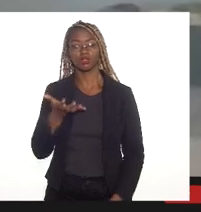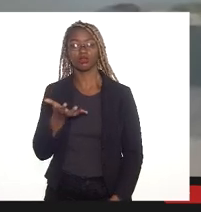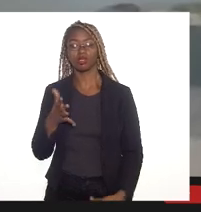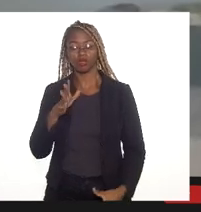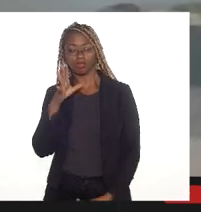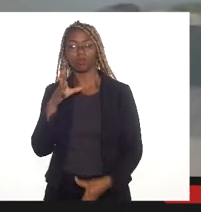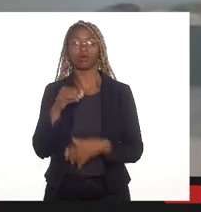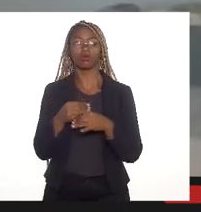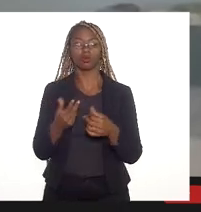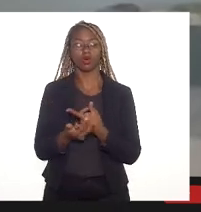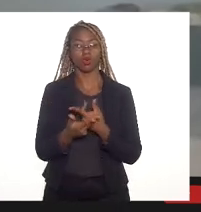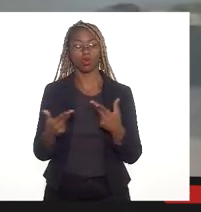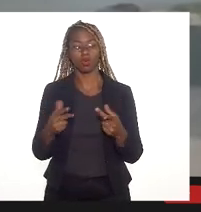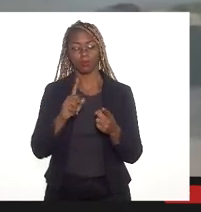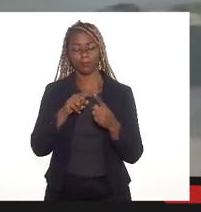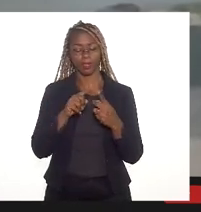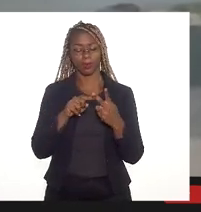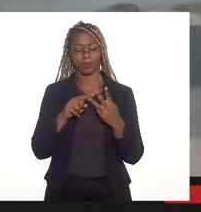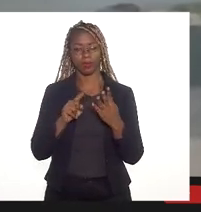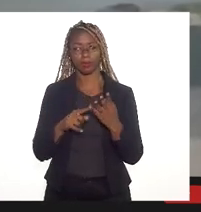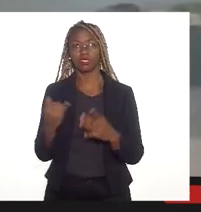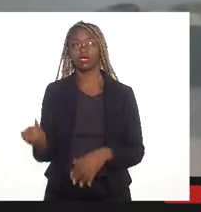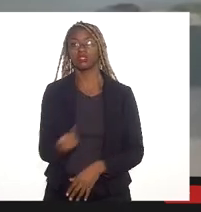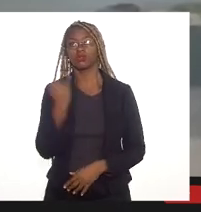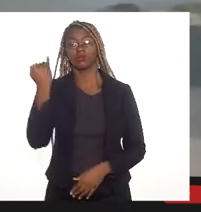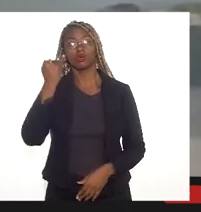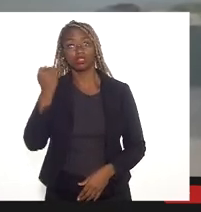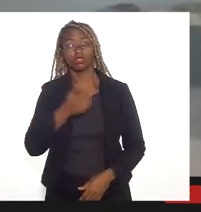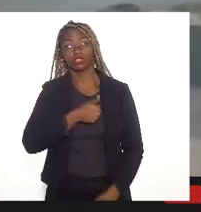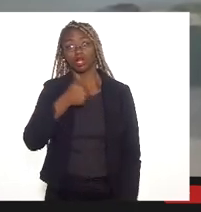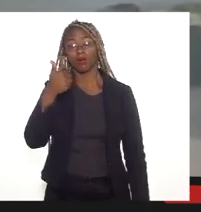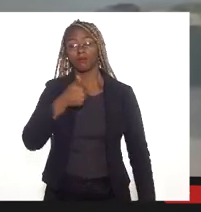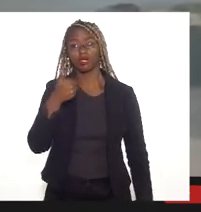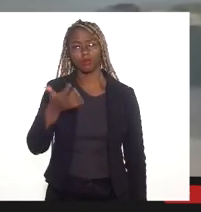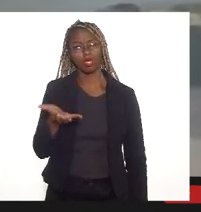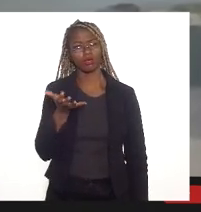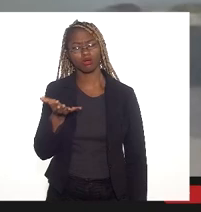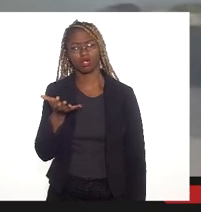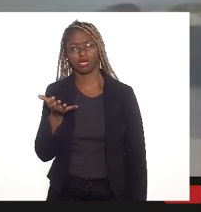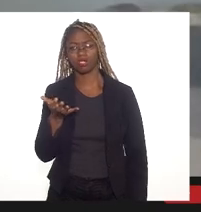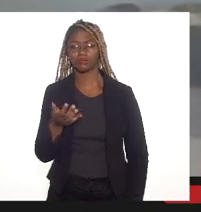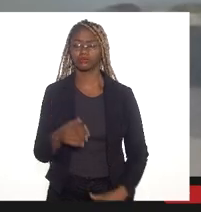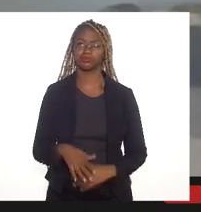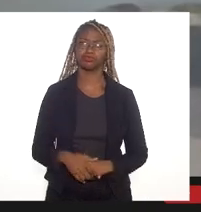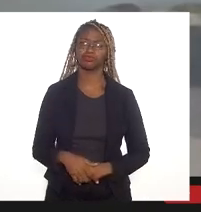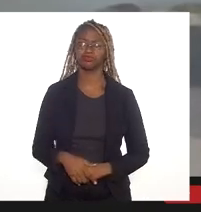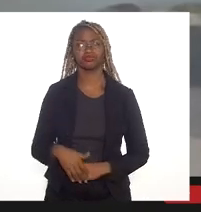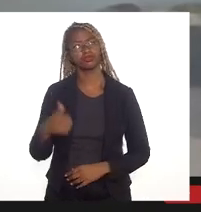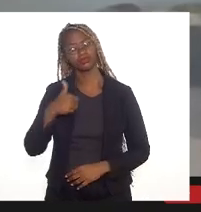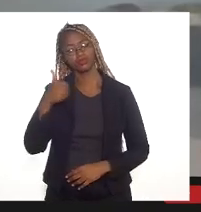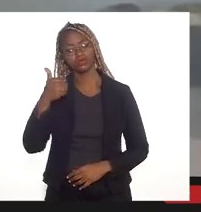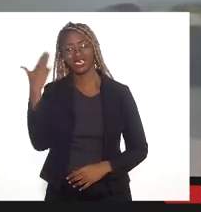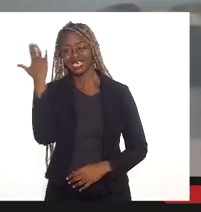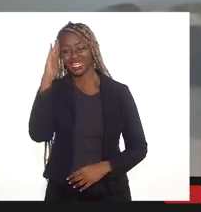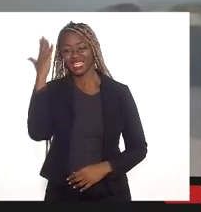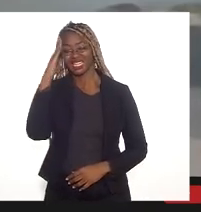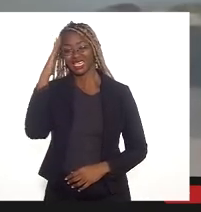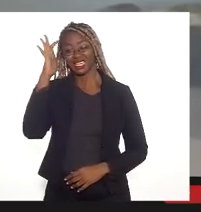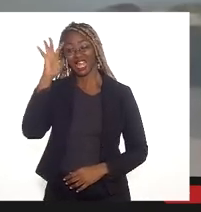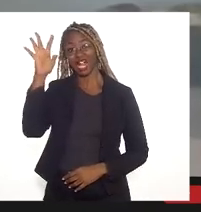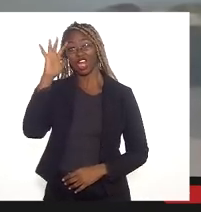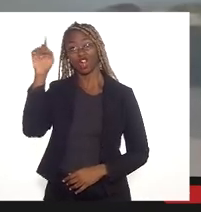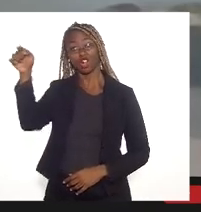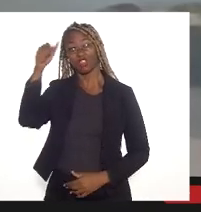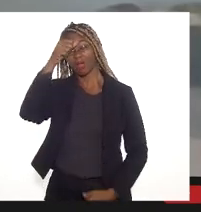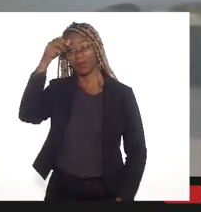aspectos que são importantes. Então, primeiro, eu queria... Primeiro, até procurar entender a lógica da